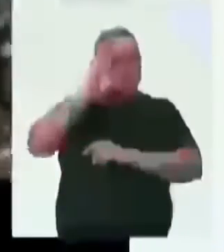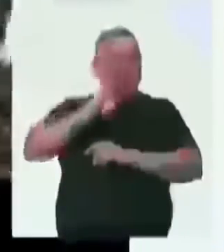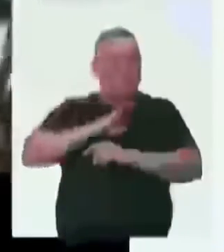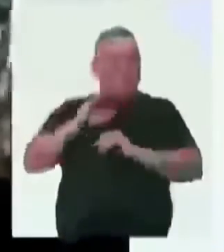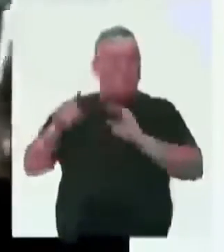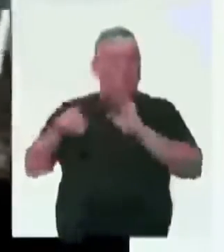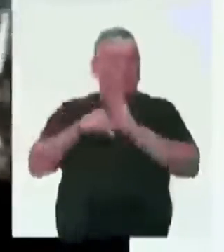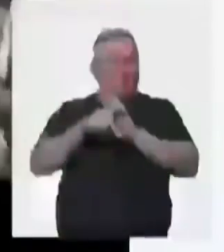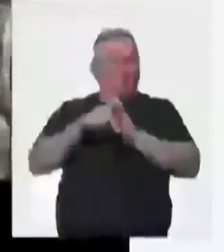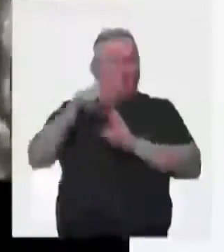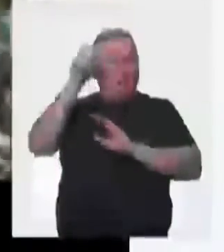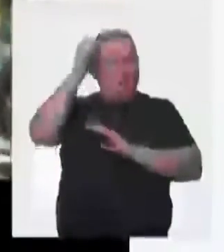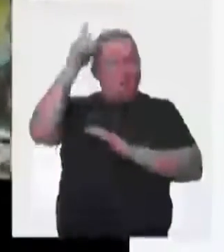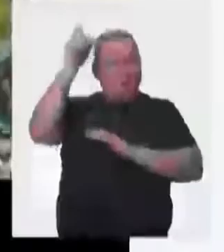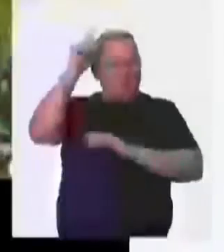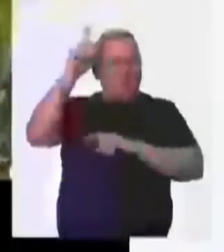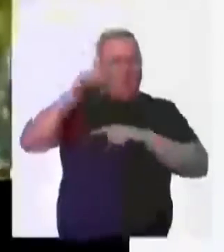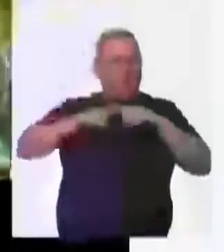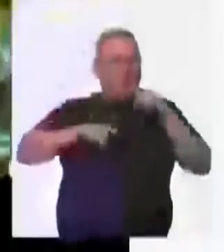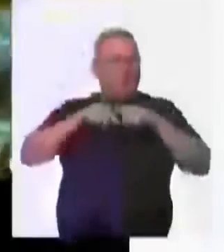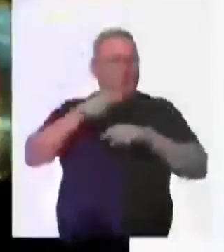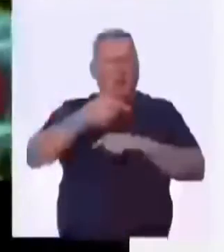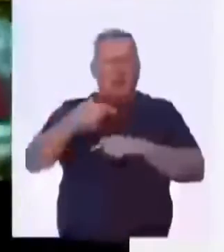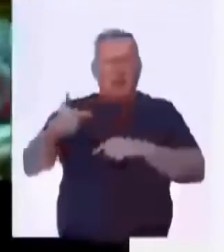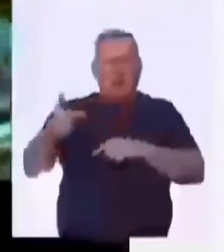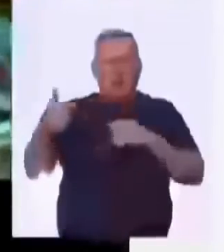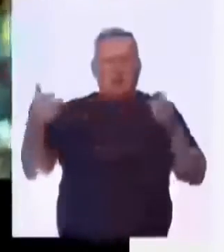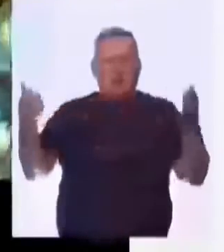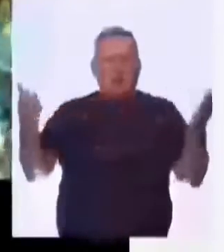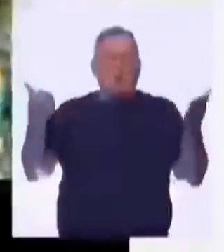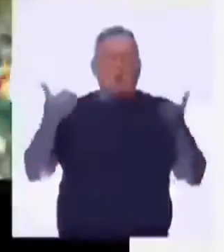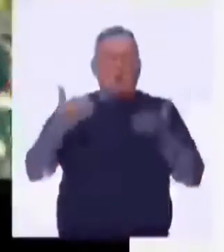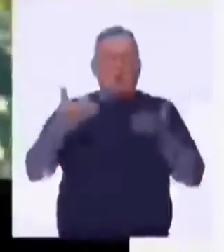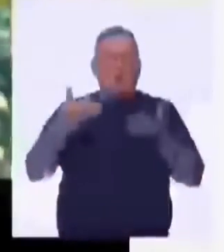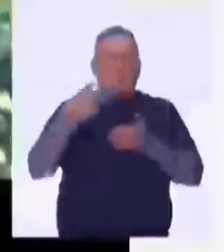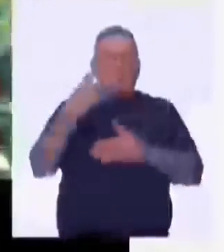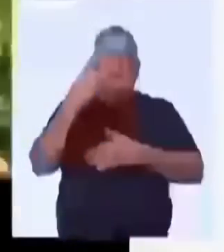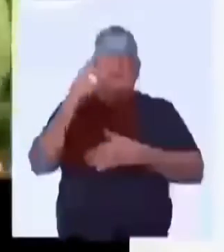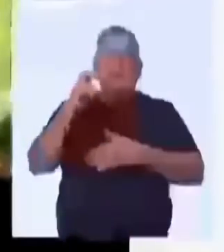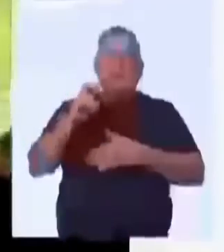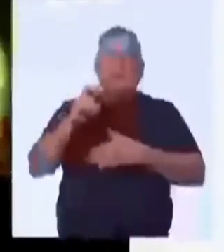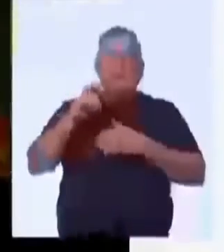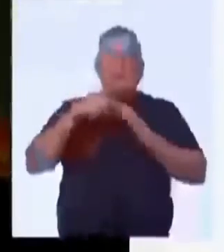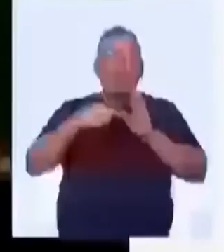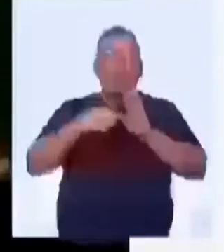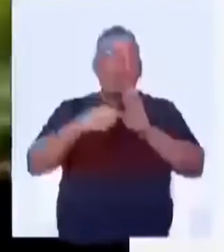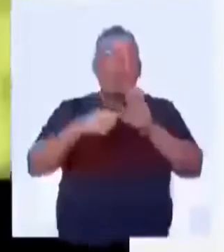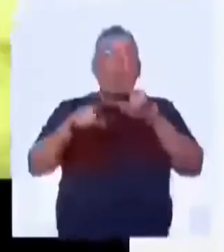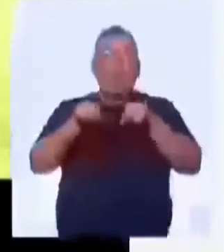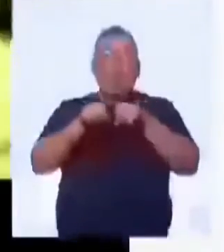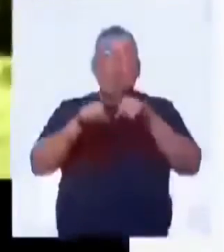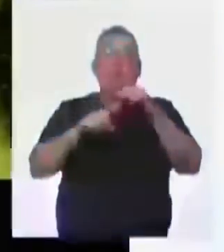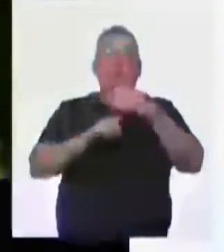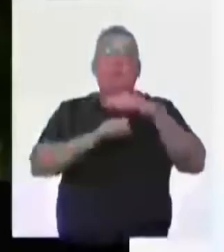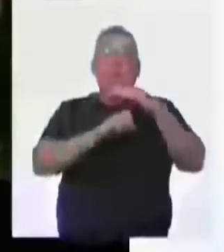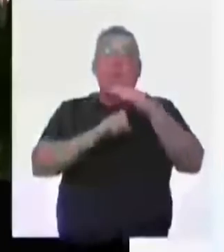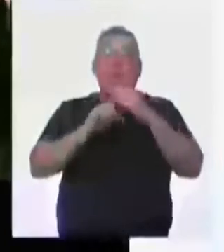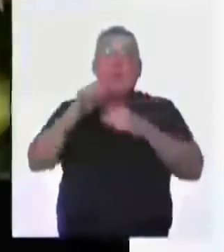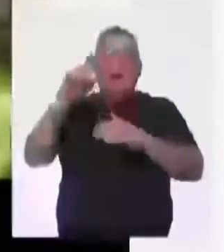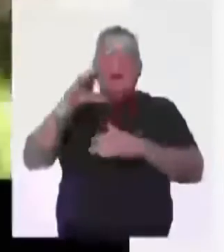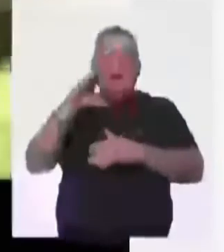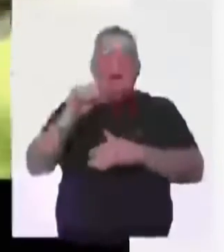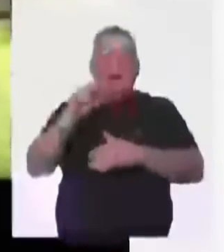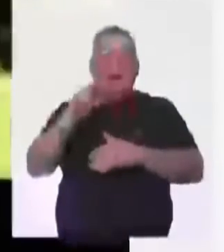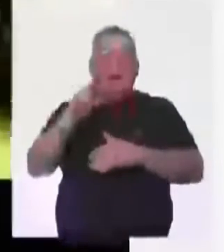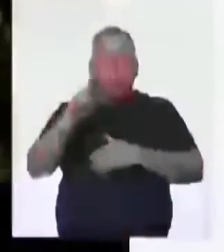Patrimônio Cultural Imaterial. Atualmente, 25 manifestações e mesmo feiras, como a de Caruaru, em